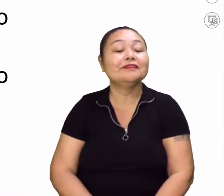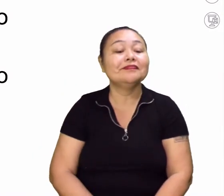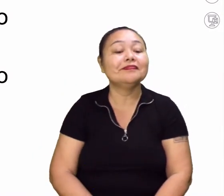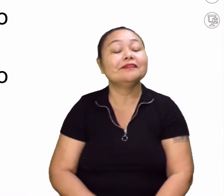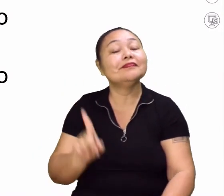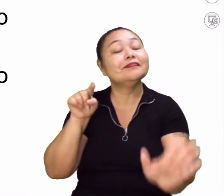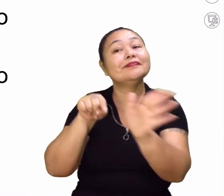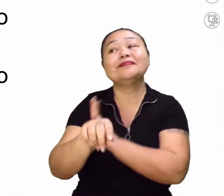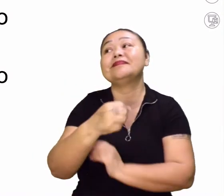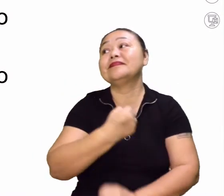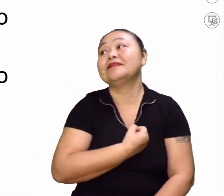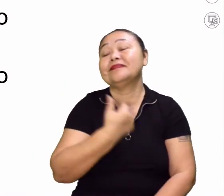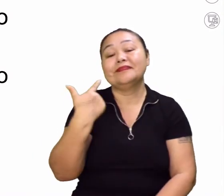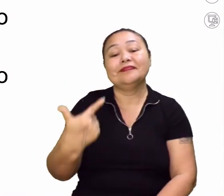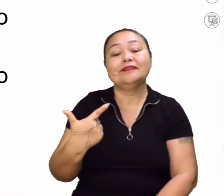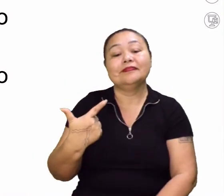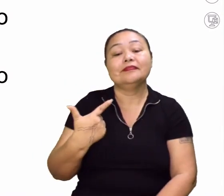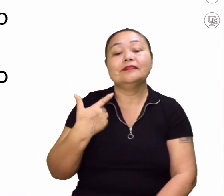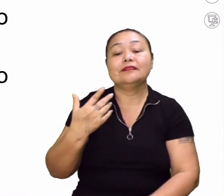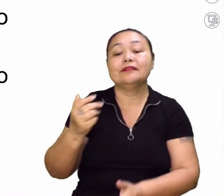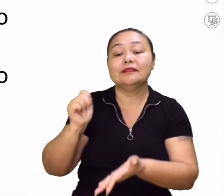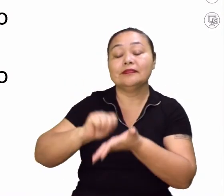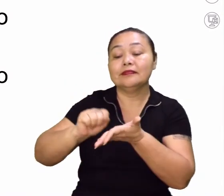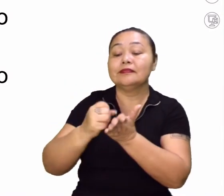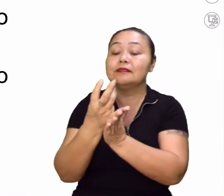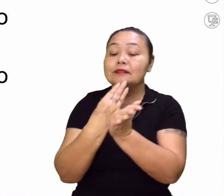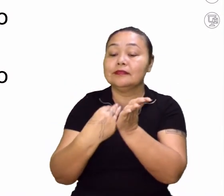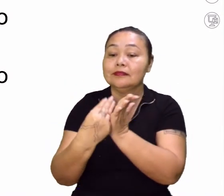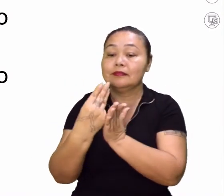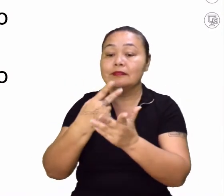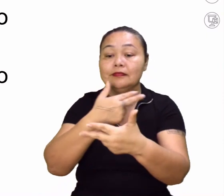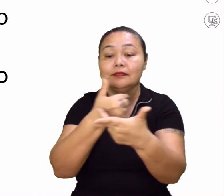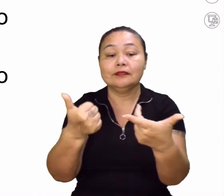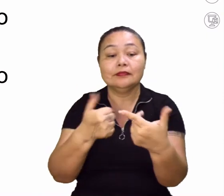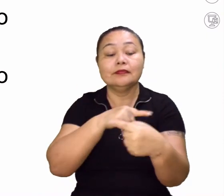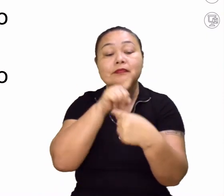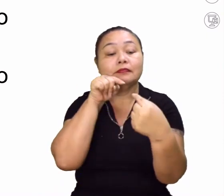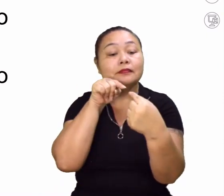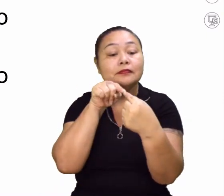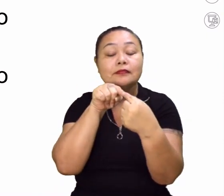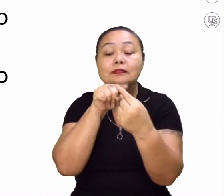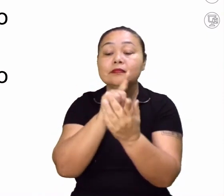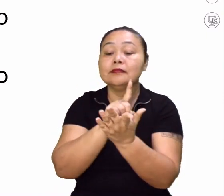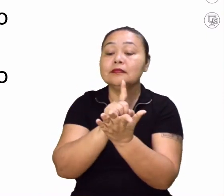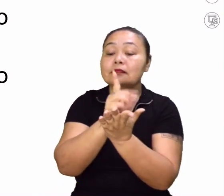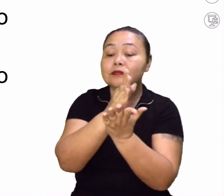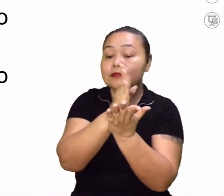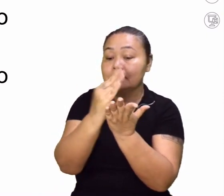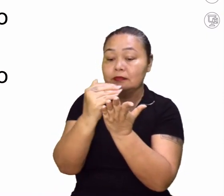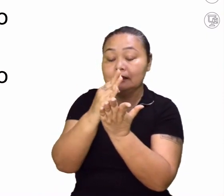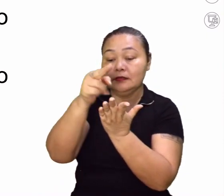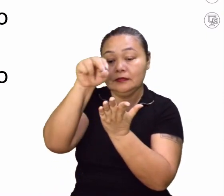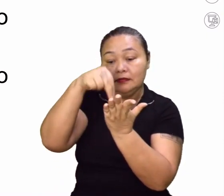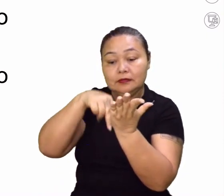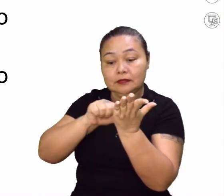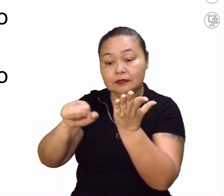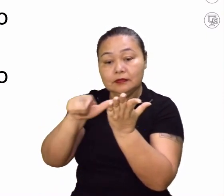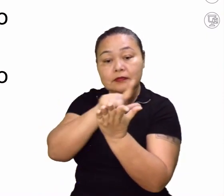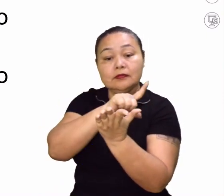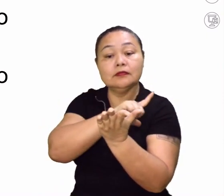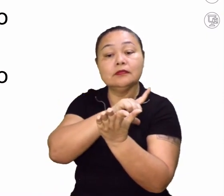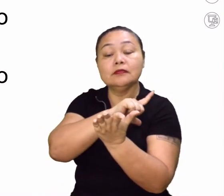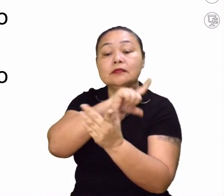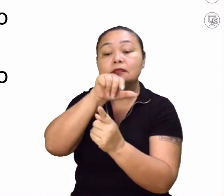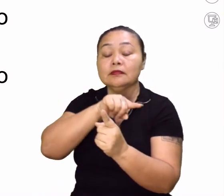Questão dois. Nas produções cartográficas, a função da rosa dos ventos e a